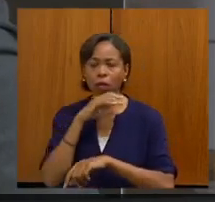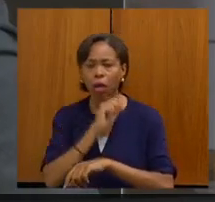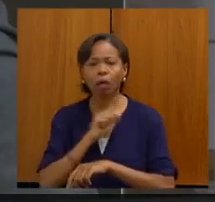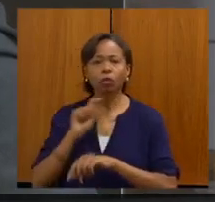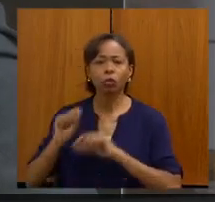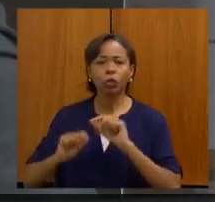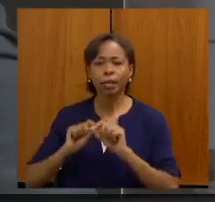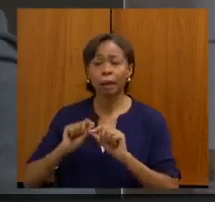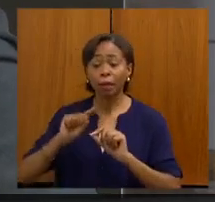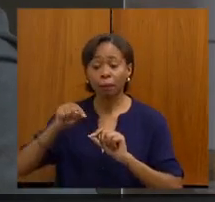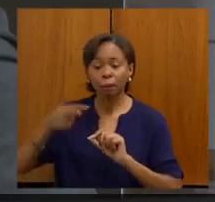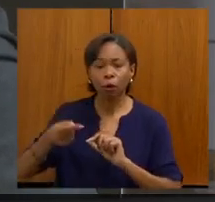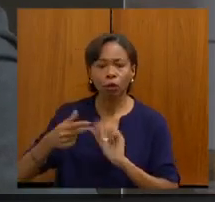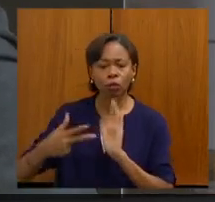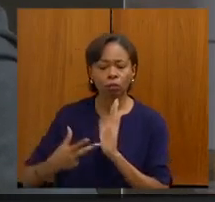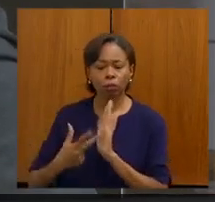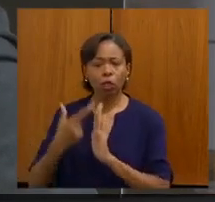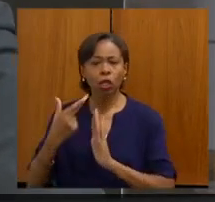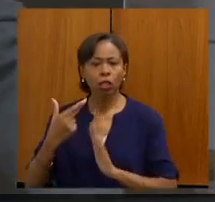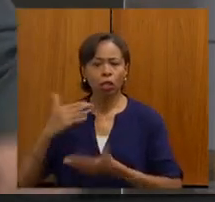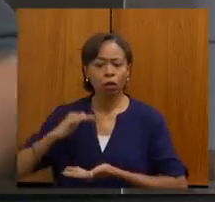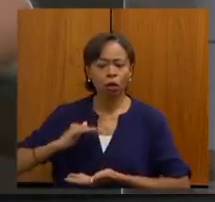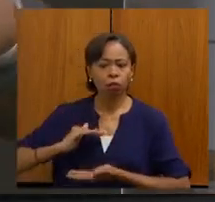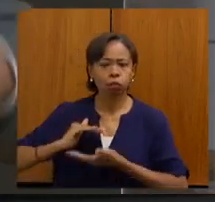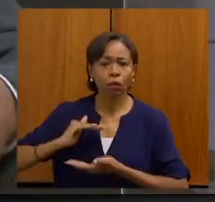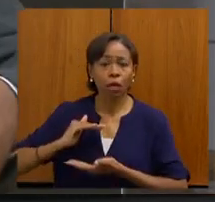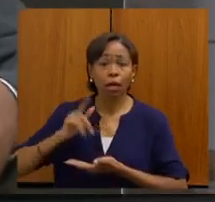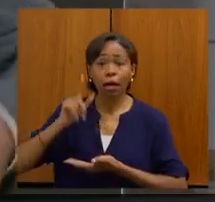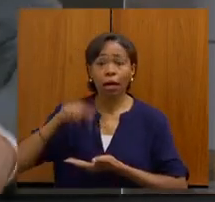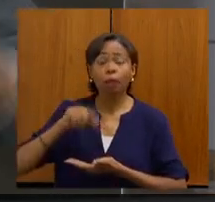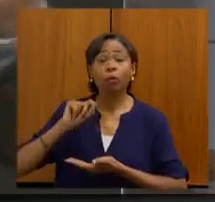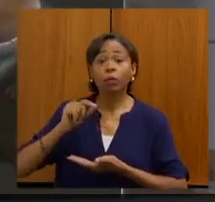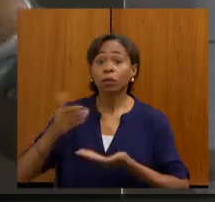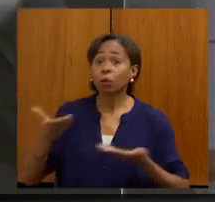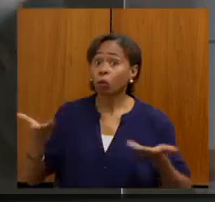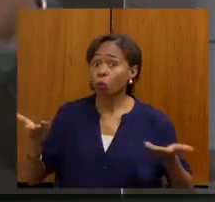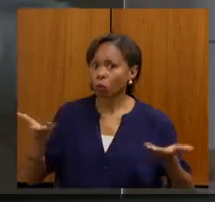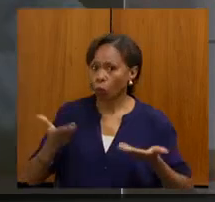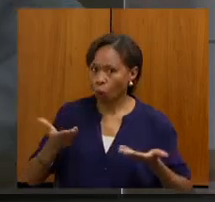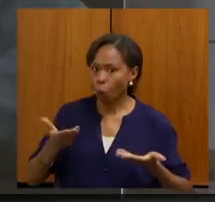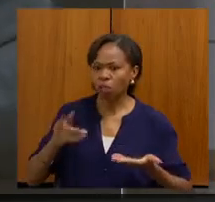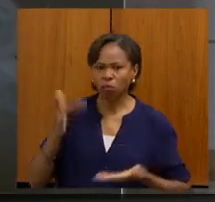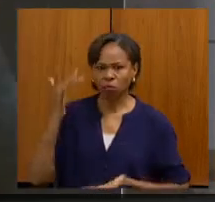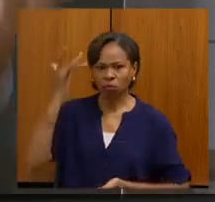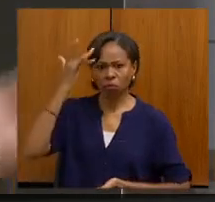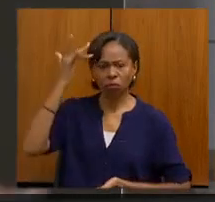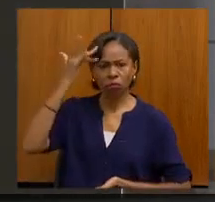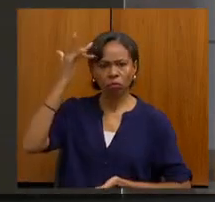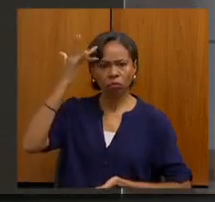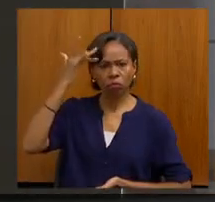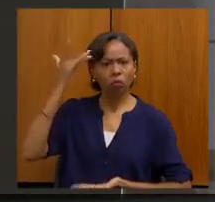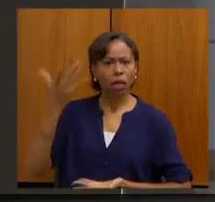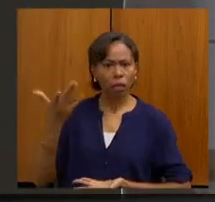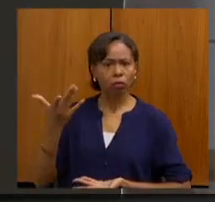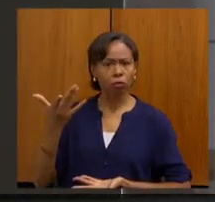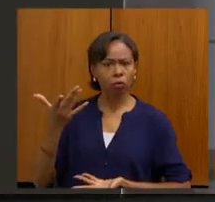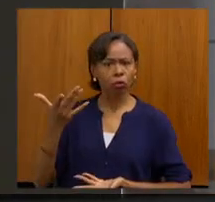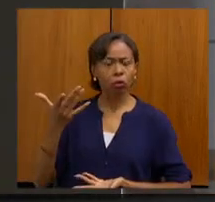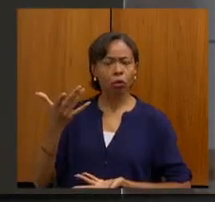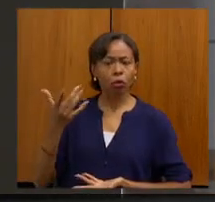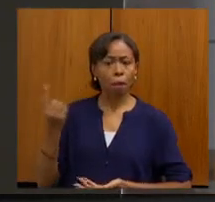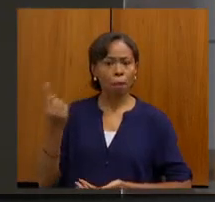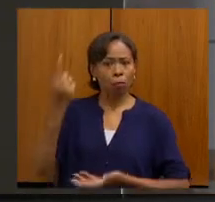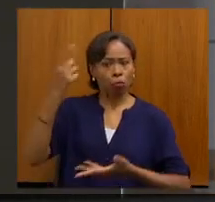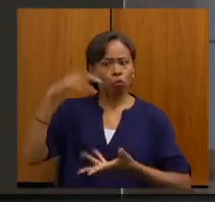em uma cirurgia de mamografia, que são procedimentos hoje de ponta de primeiro mundo, que muitas vezes você não encontra nem disponibilidade